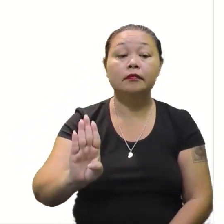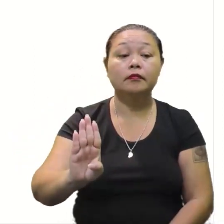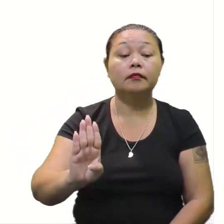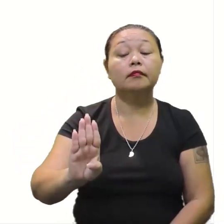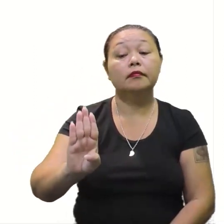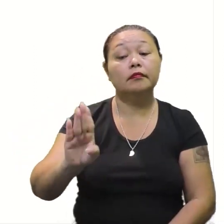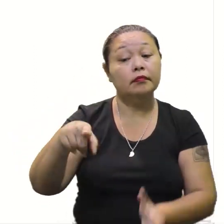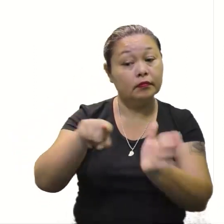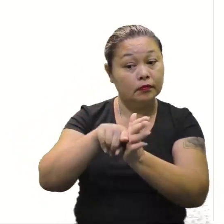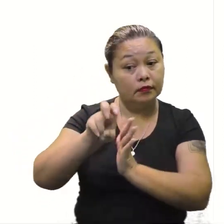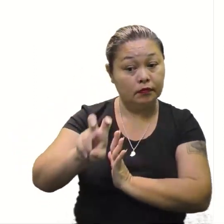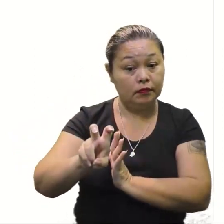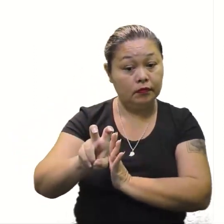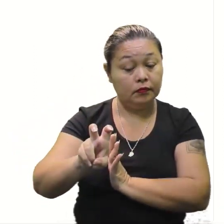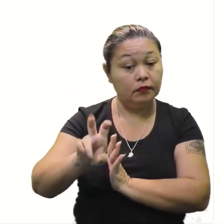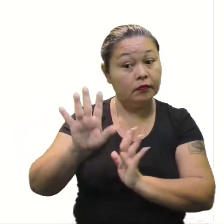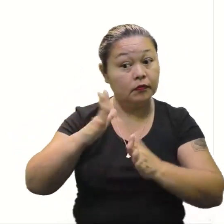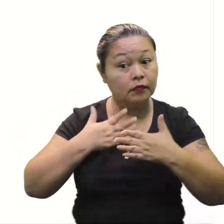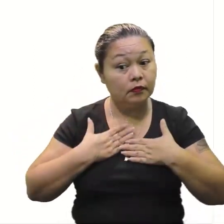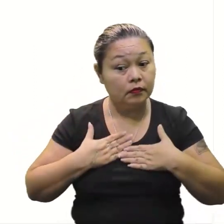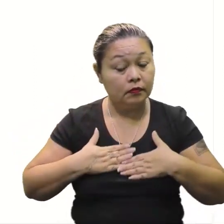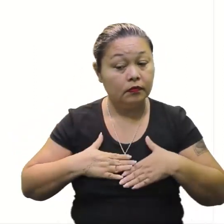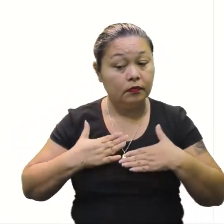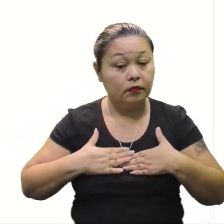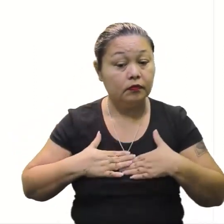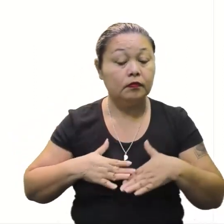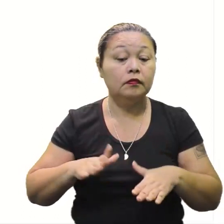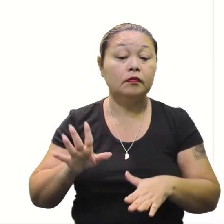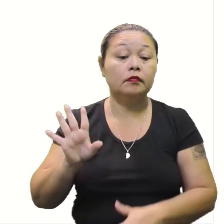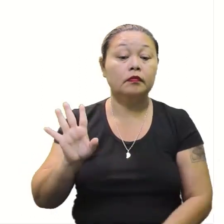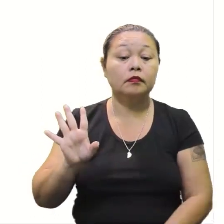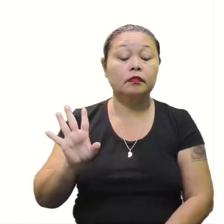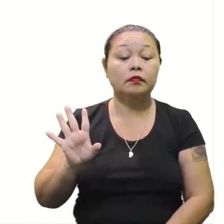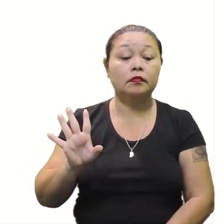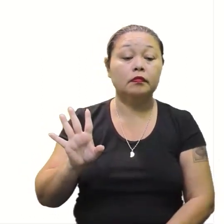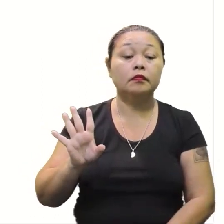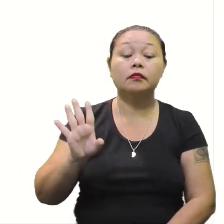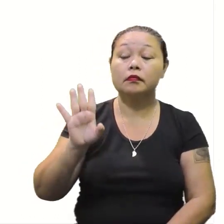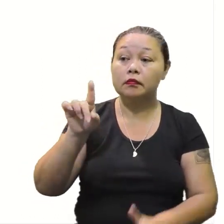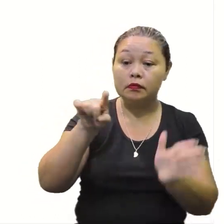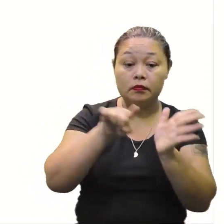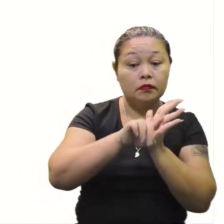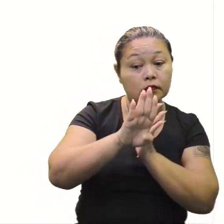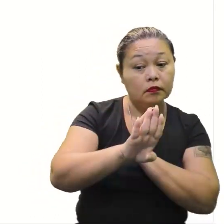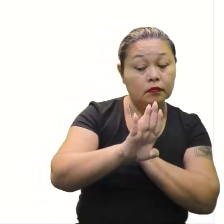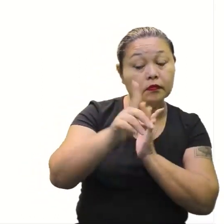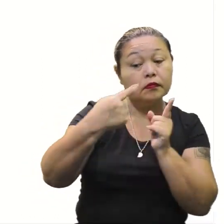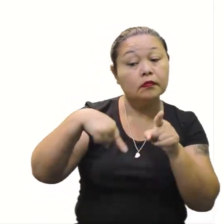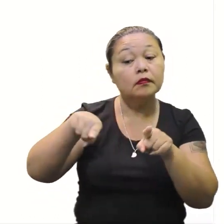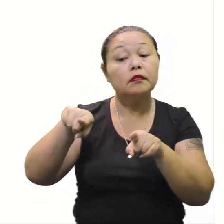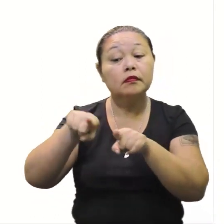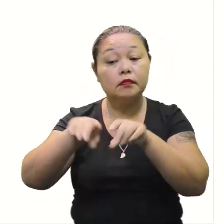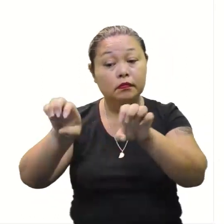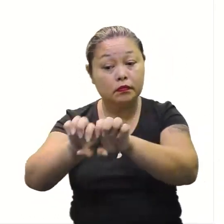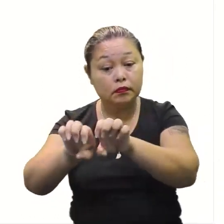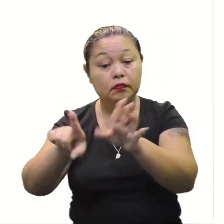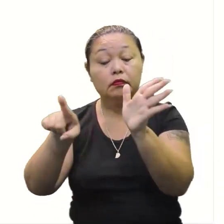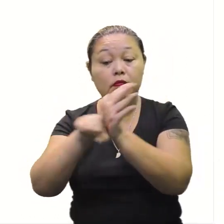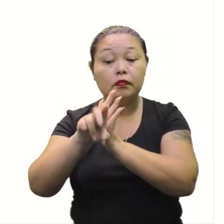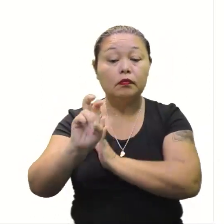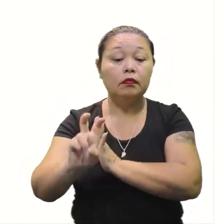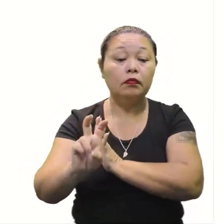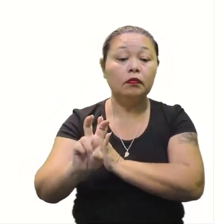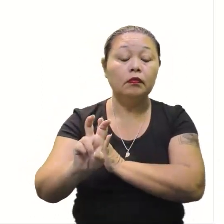Quem é o B? Menos 5. Muita calma nessa hora, quando o nosso B é negativo, a nossa equação também tem o menos,